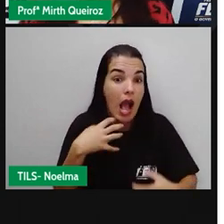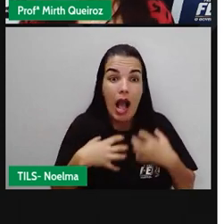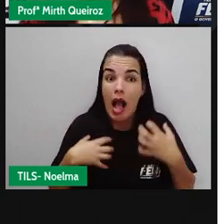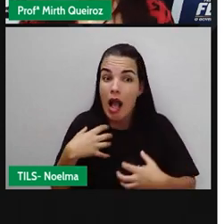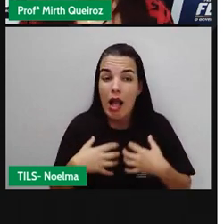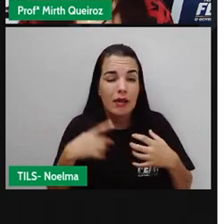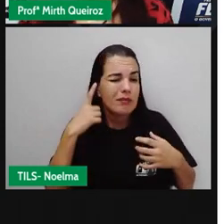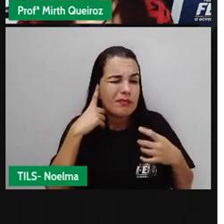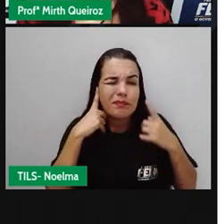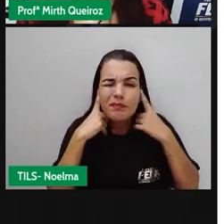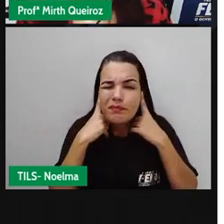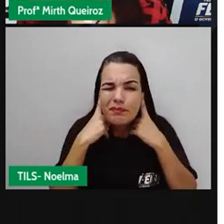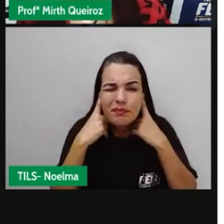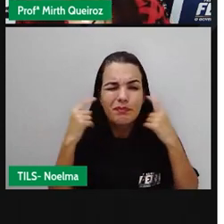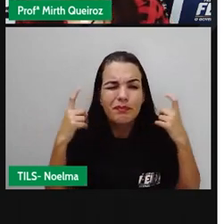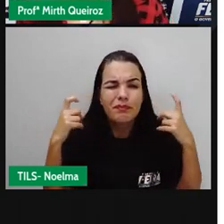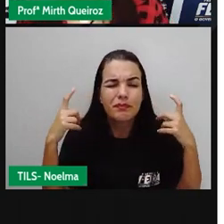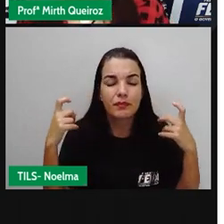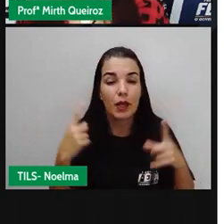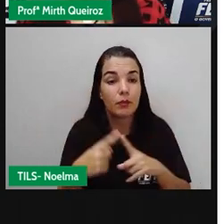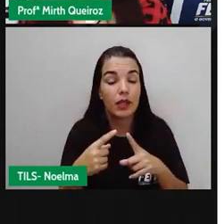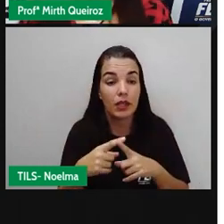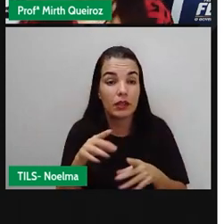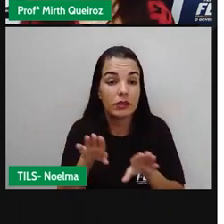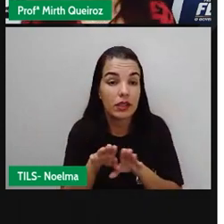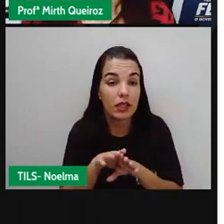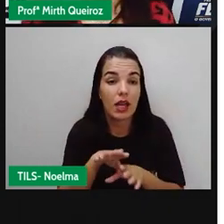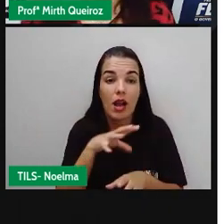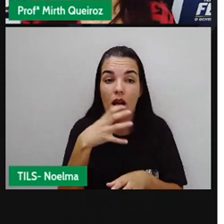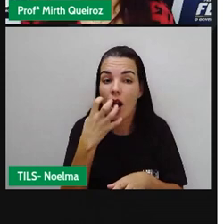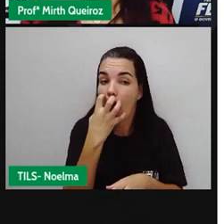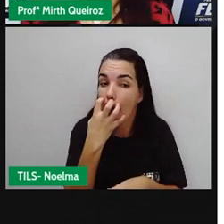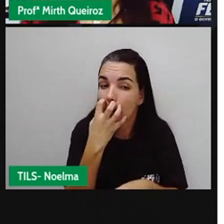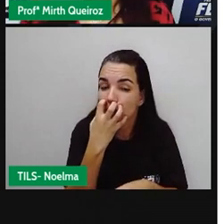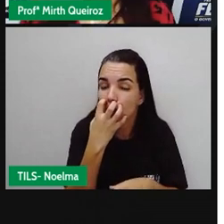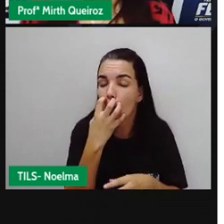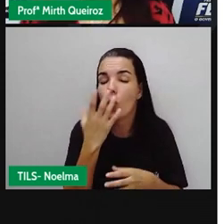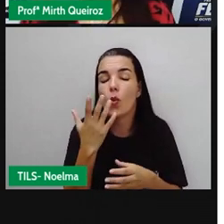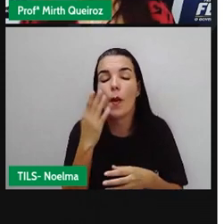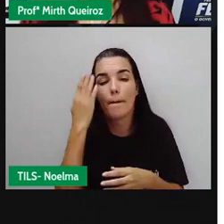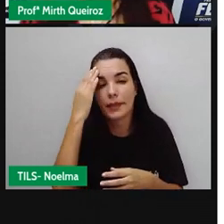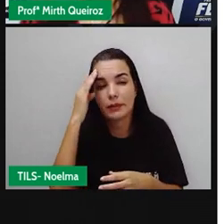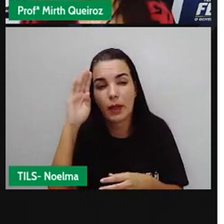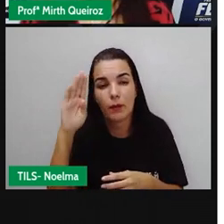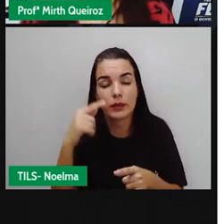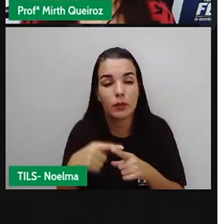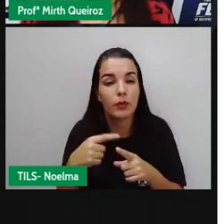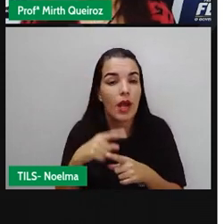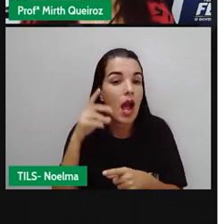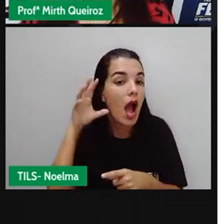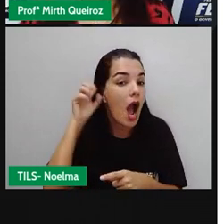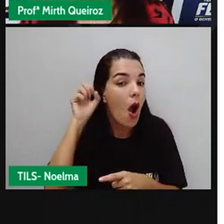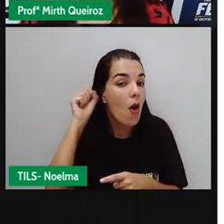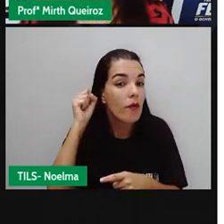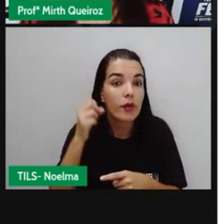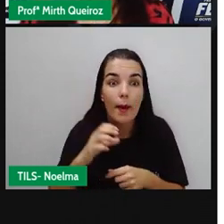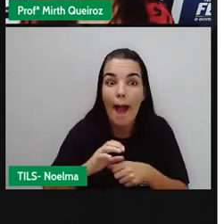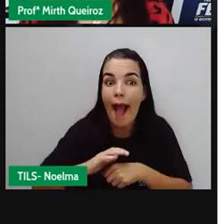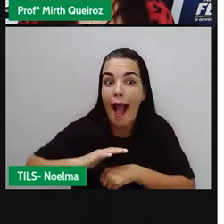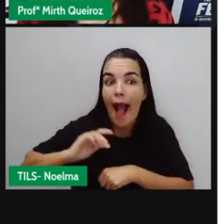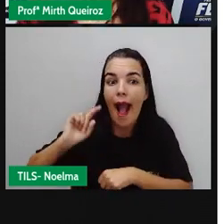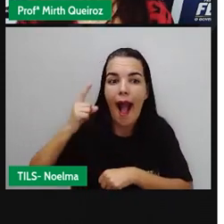Principalmente aí os cachorros. Não são somente os cachorros, mas principalmente eles, por terem um sistema auditivo muito